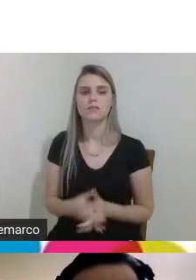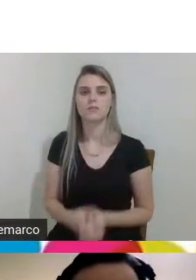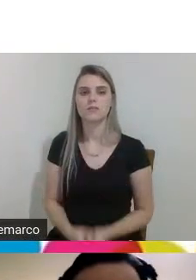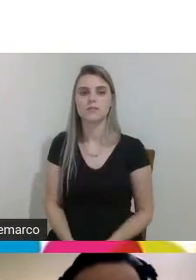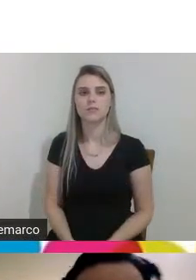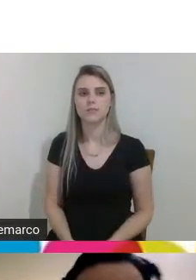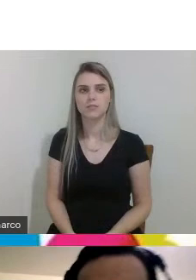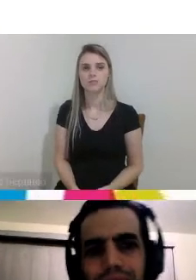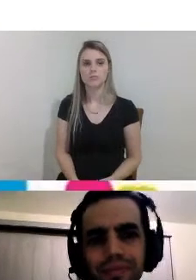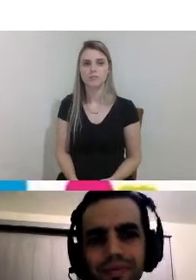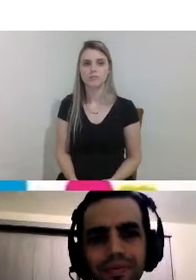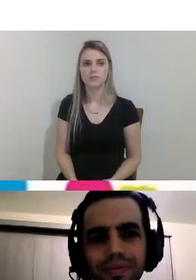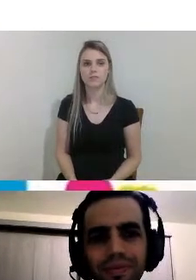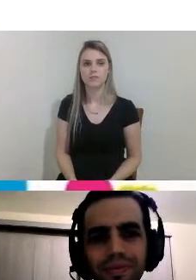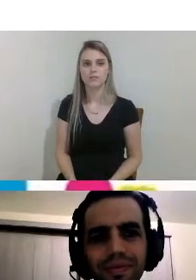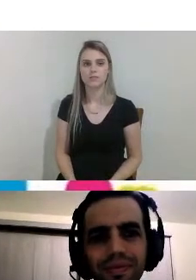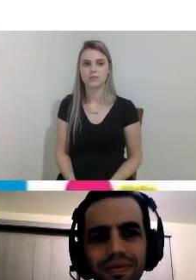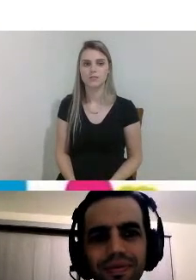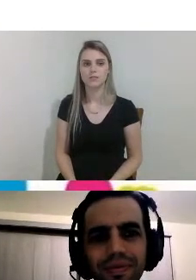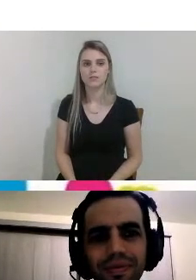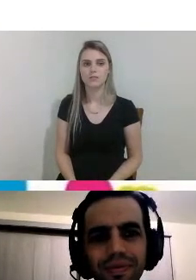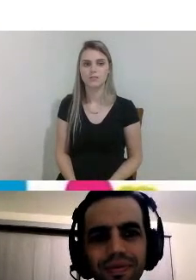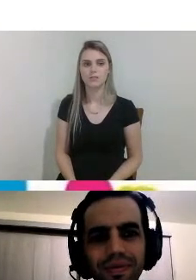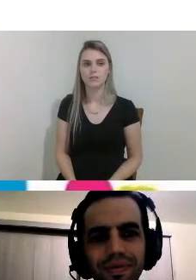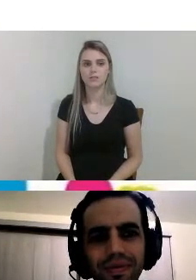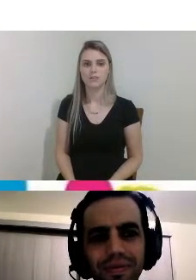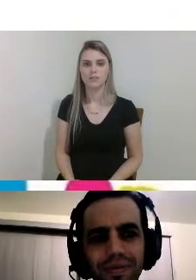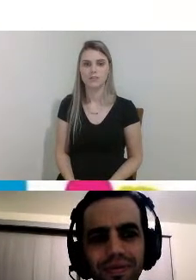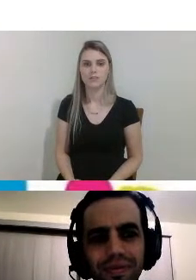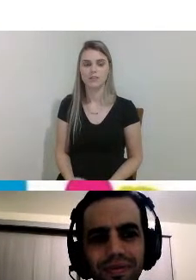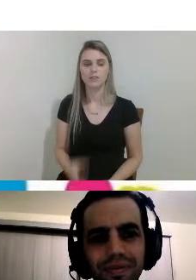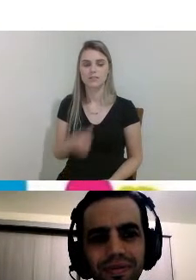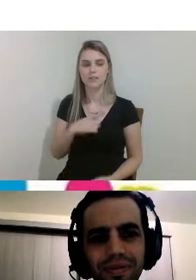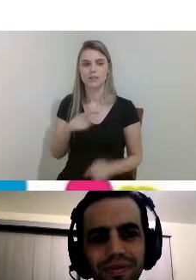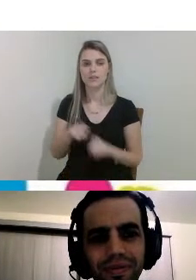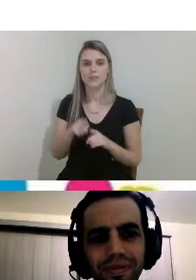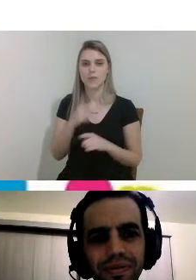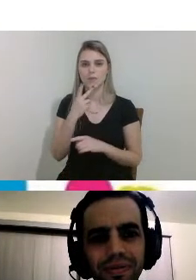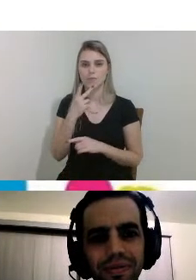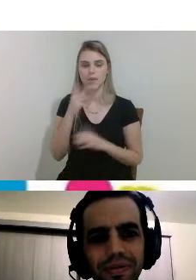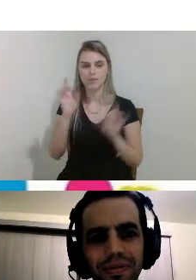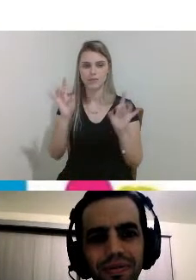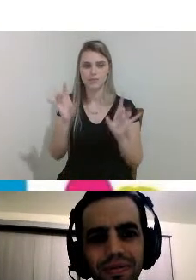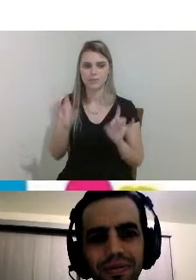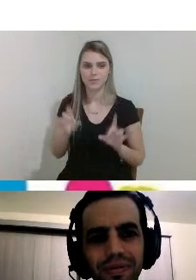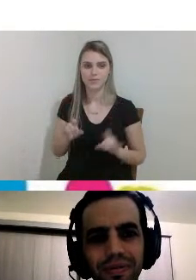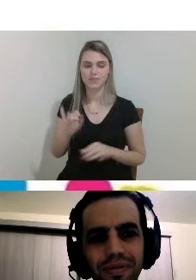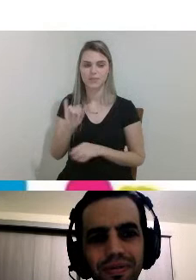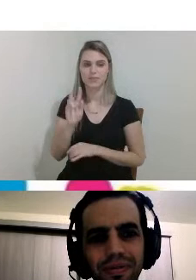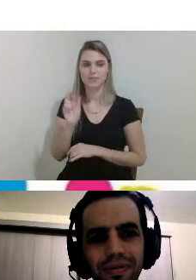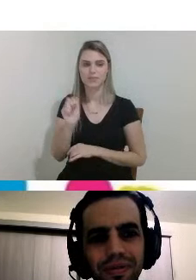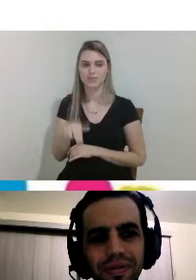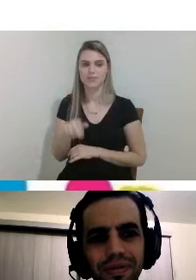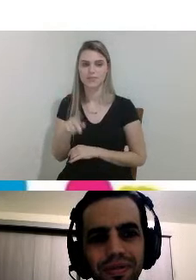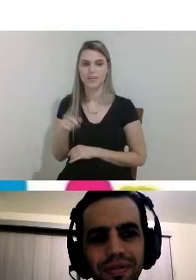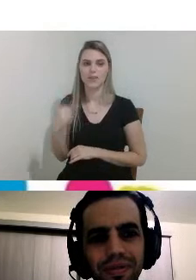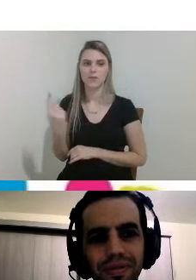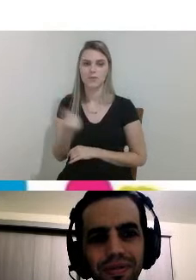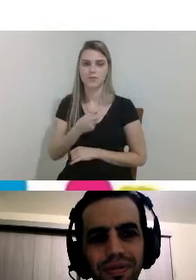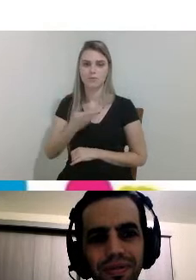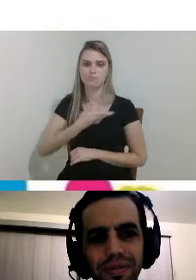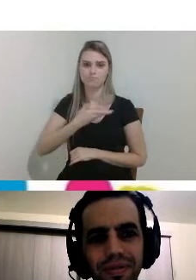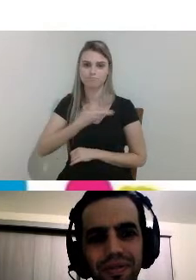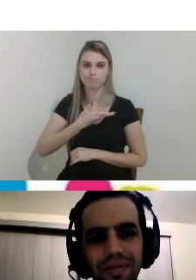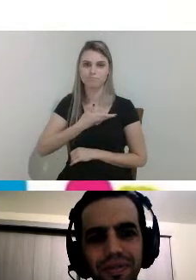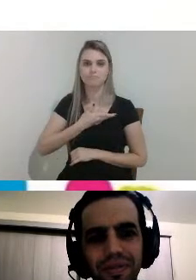tem um elogio especial ó um elogio especial aqui o Ivan é nosso colega